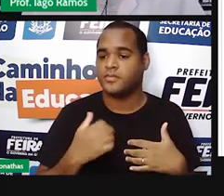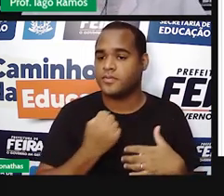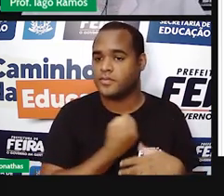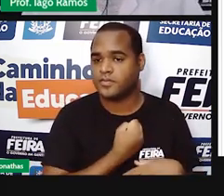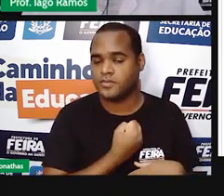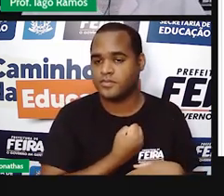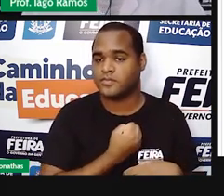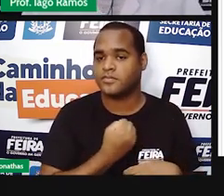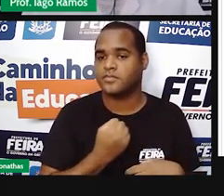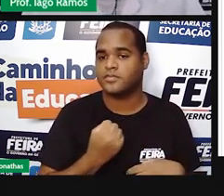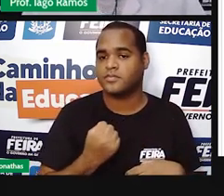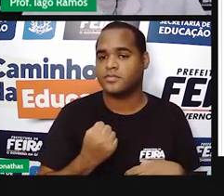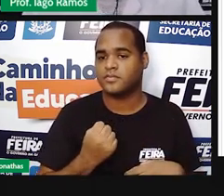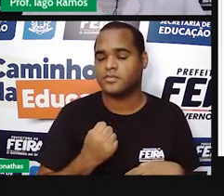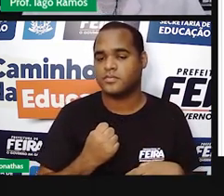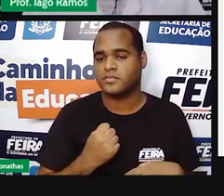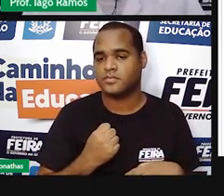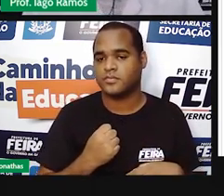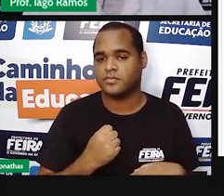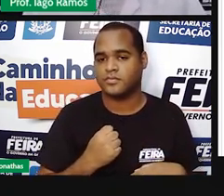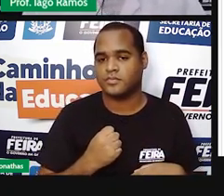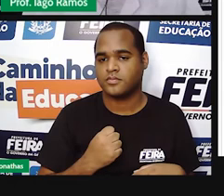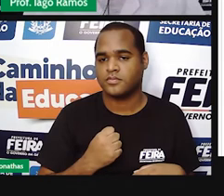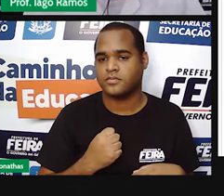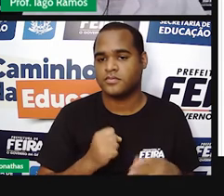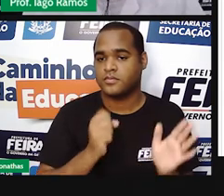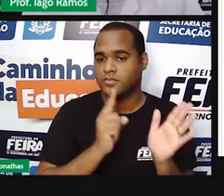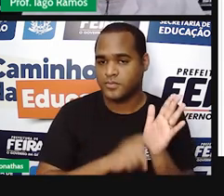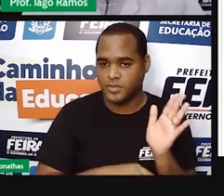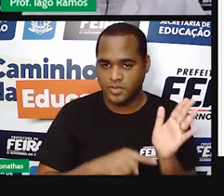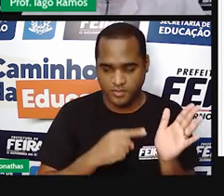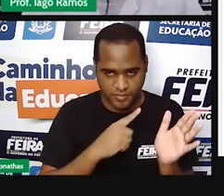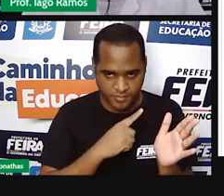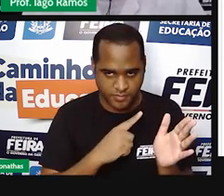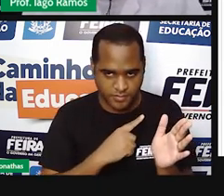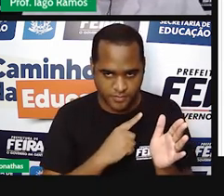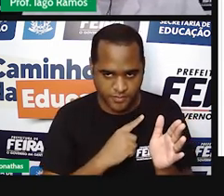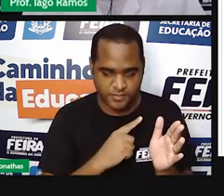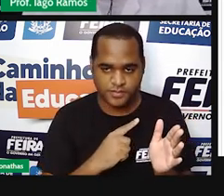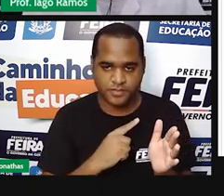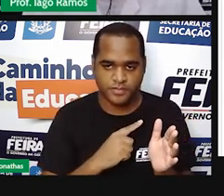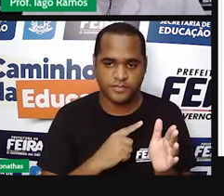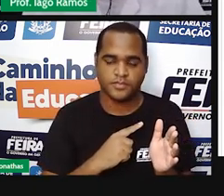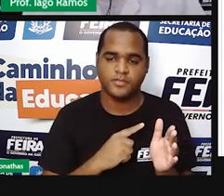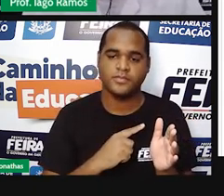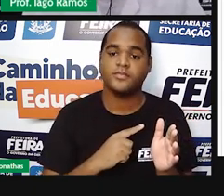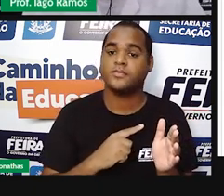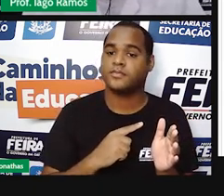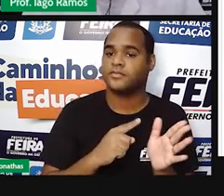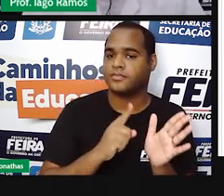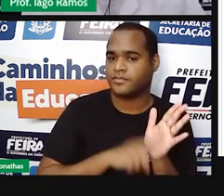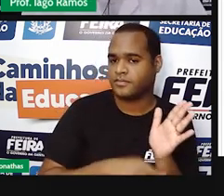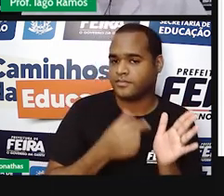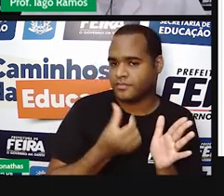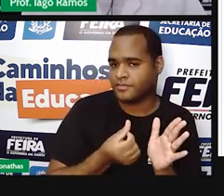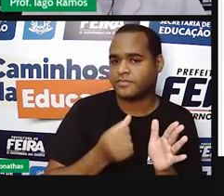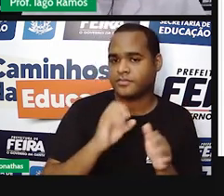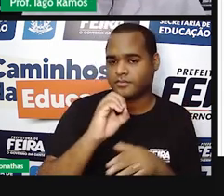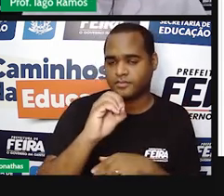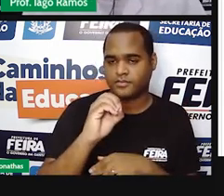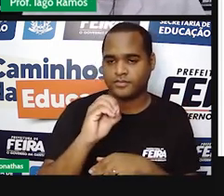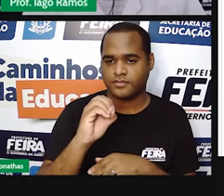os negativos, que são esses que têm sinalzinho de menos na frente, e o zero, quando a gente junta todos eles,